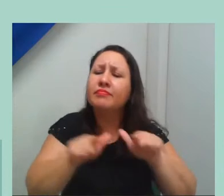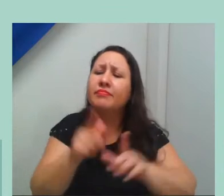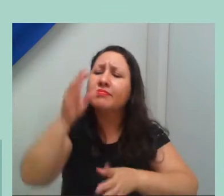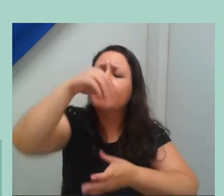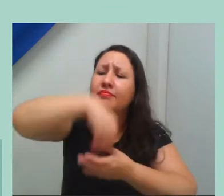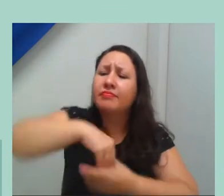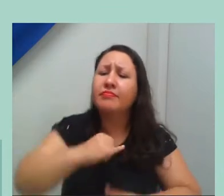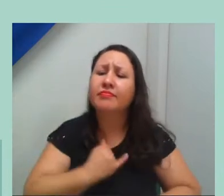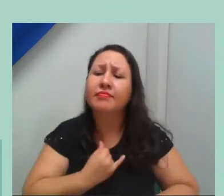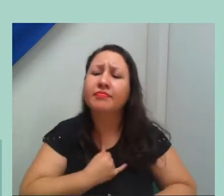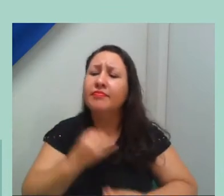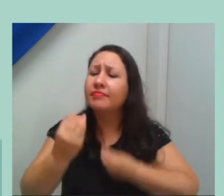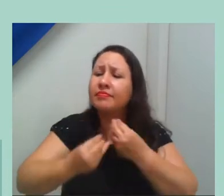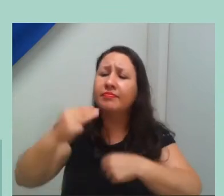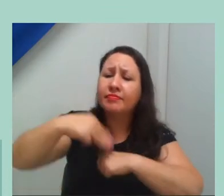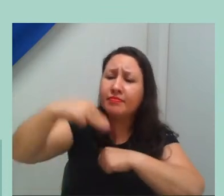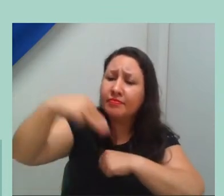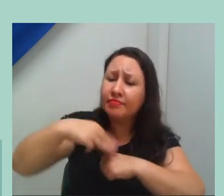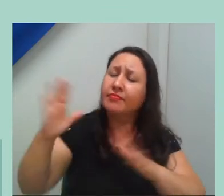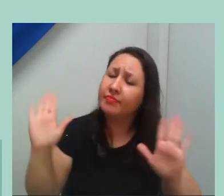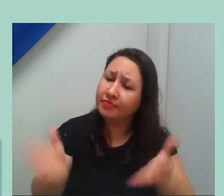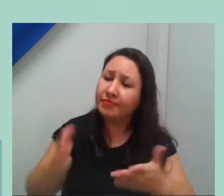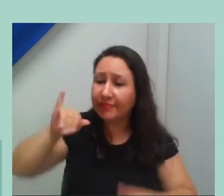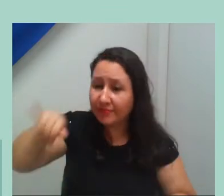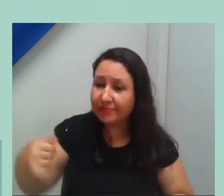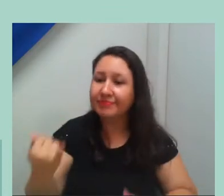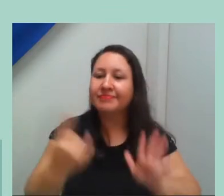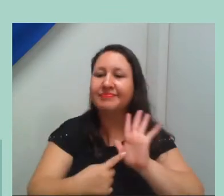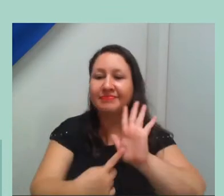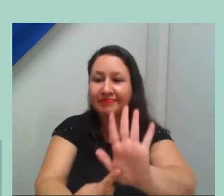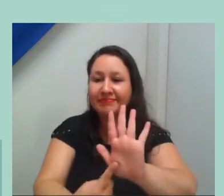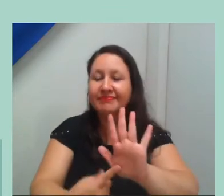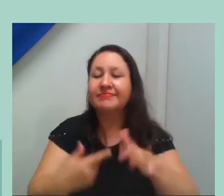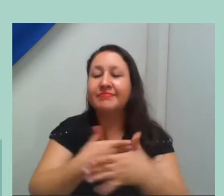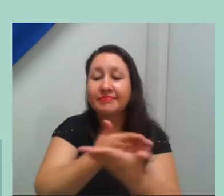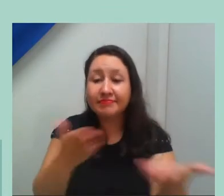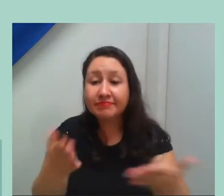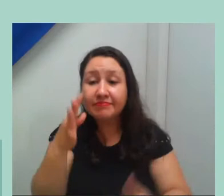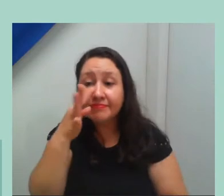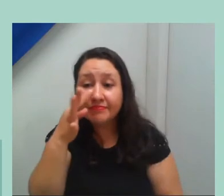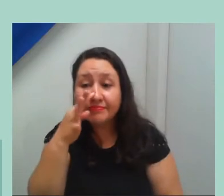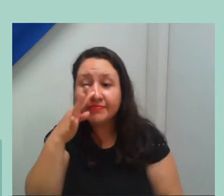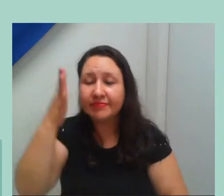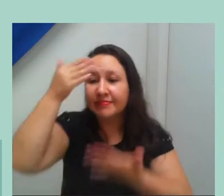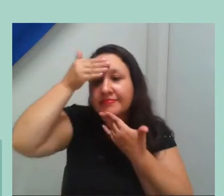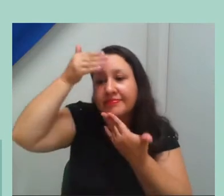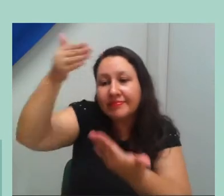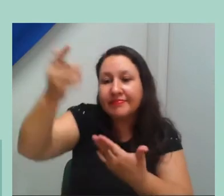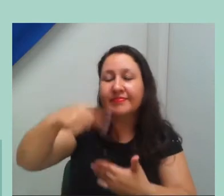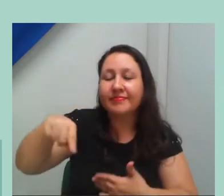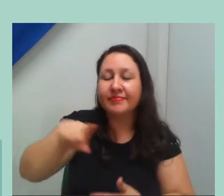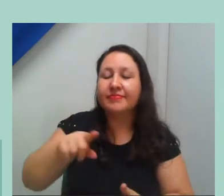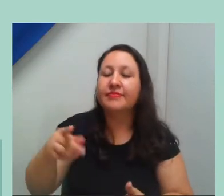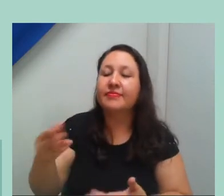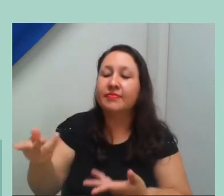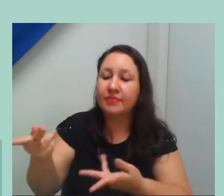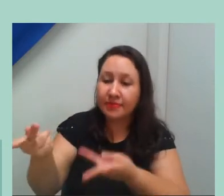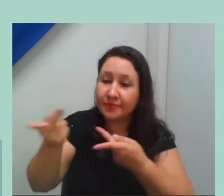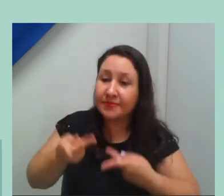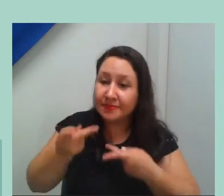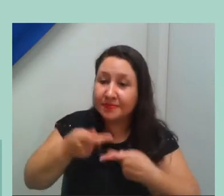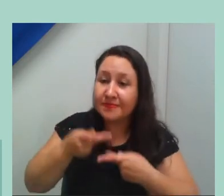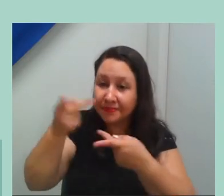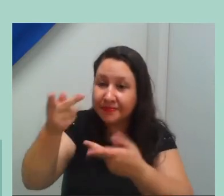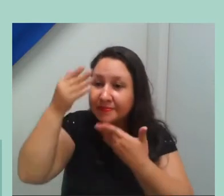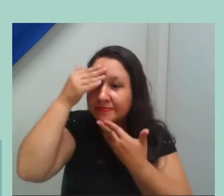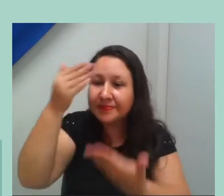basicamente isso que está sendo demonstrado aqui. E agradeço muito pelo convite, agradeço muito pela organização desse